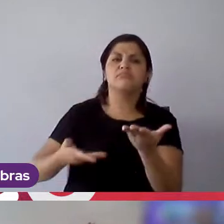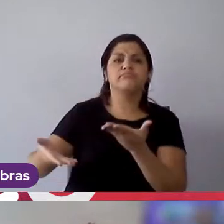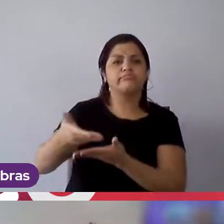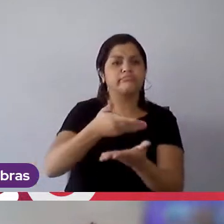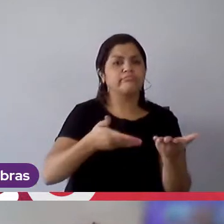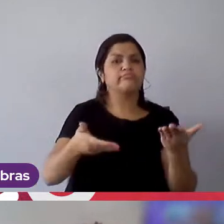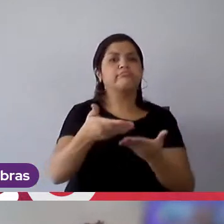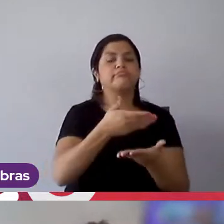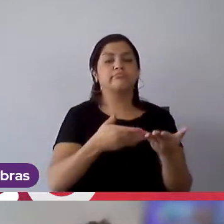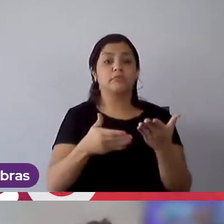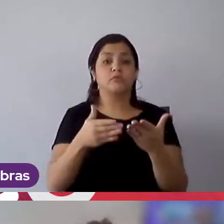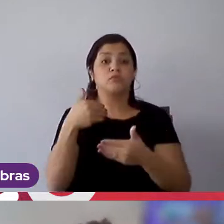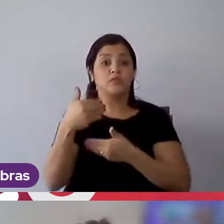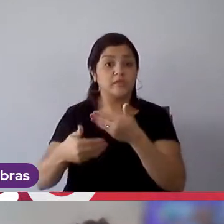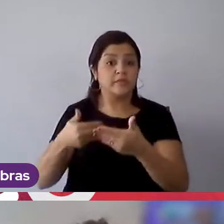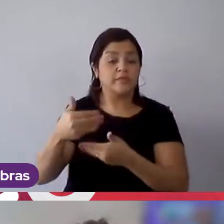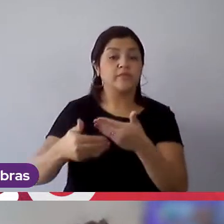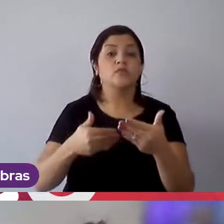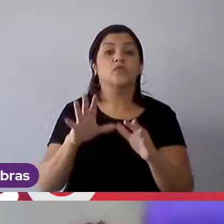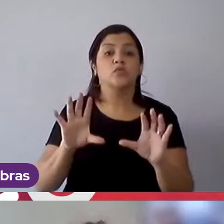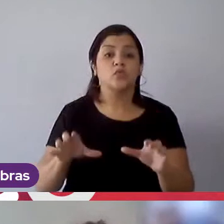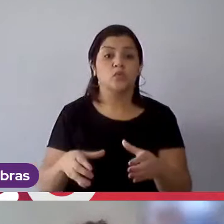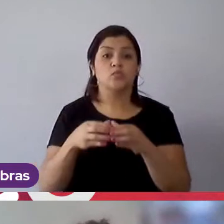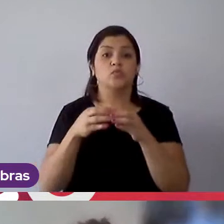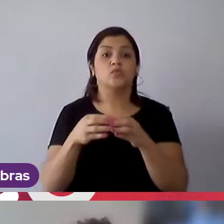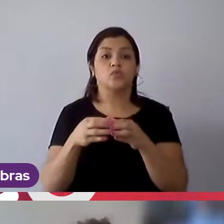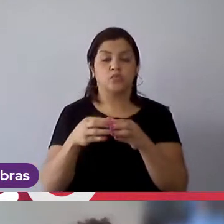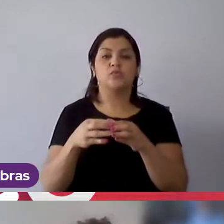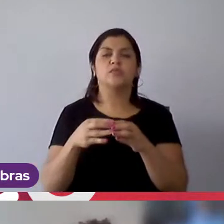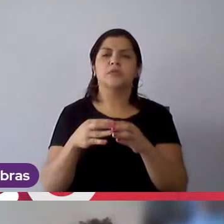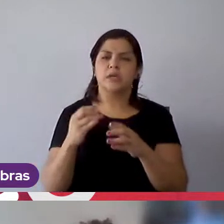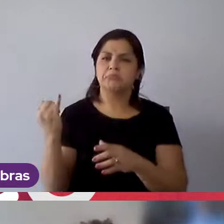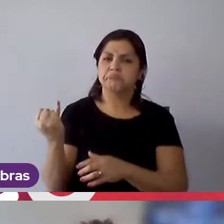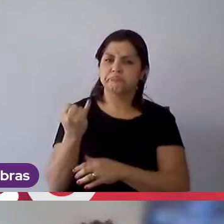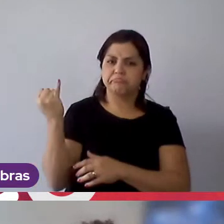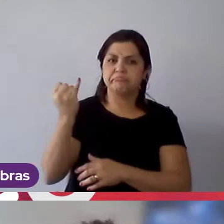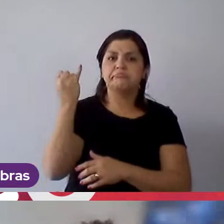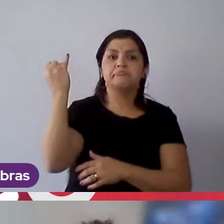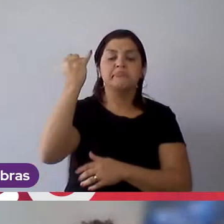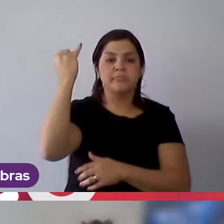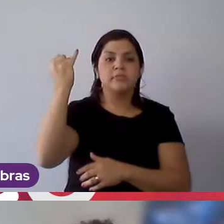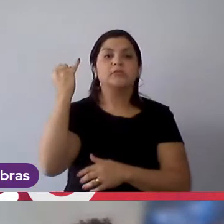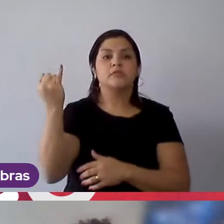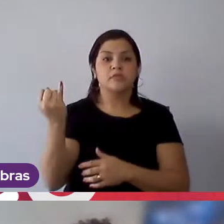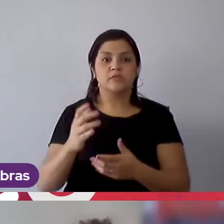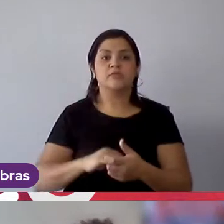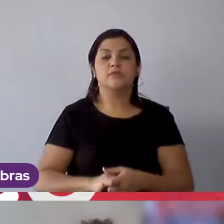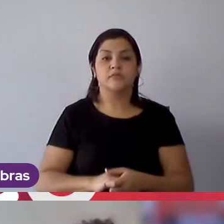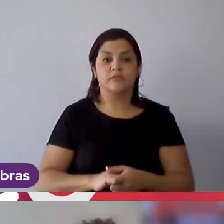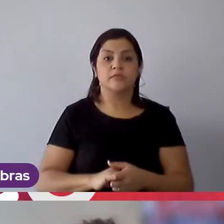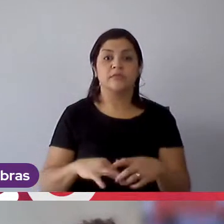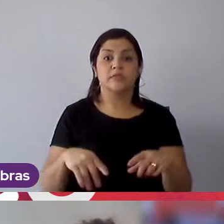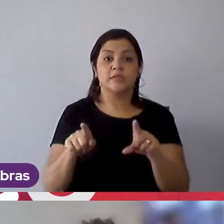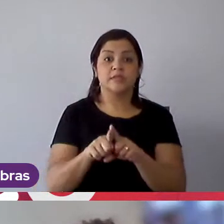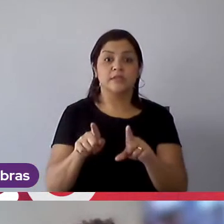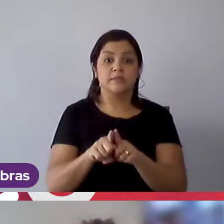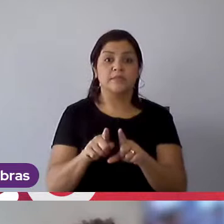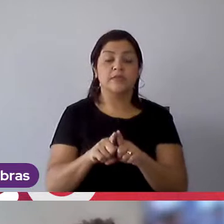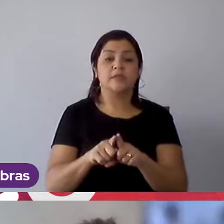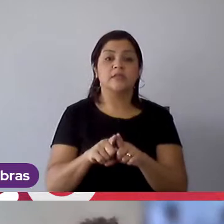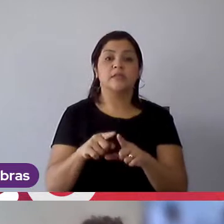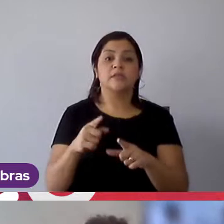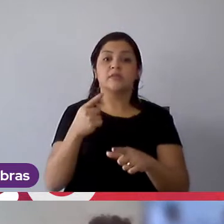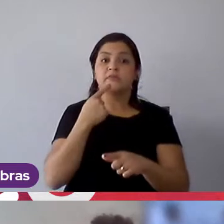processo como um todo, que é muito importante para o meu desenvolvimento, né? E